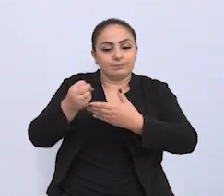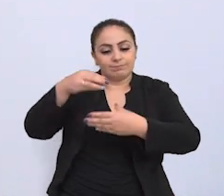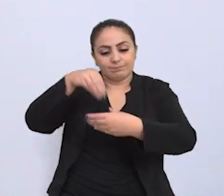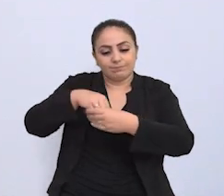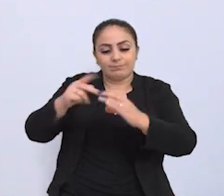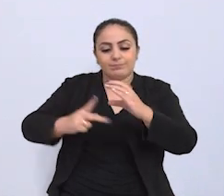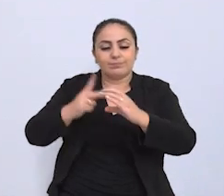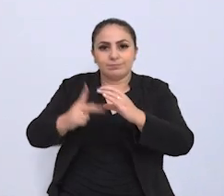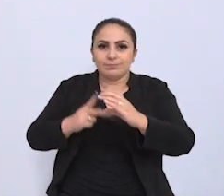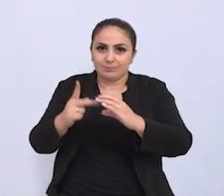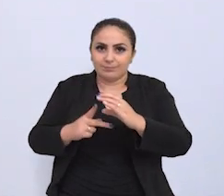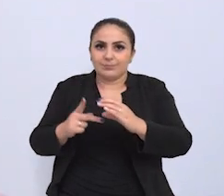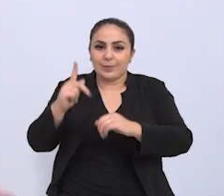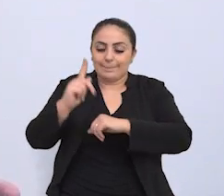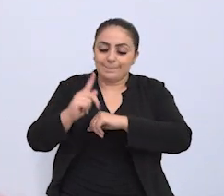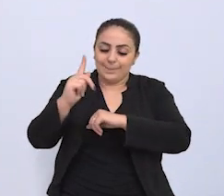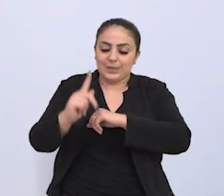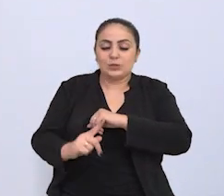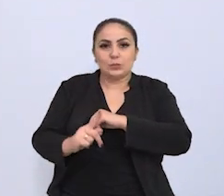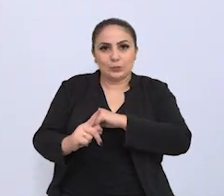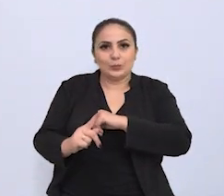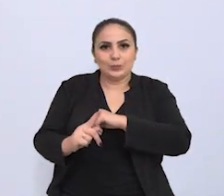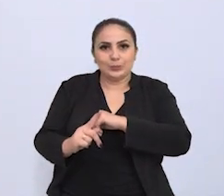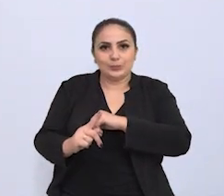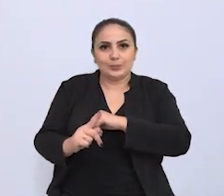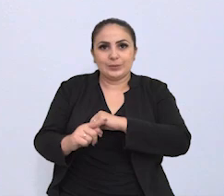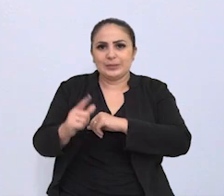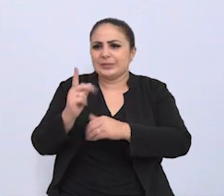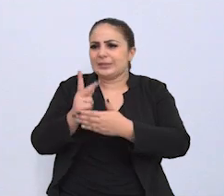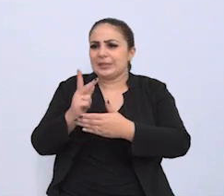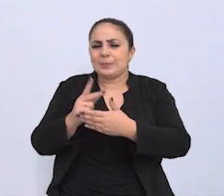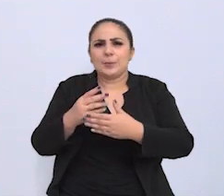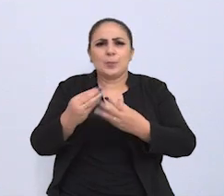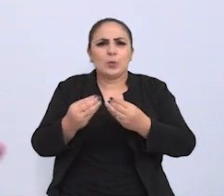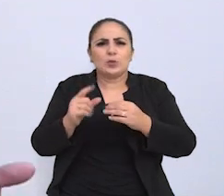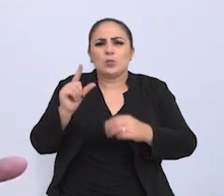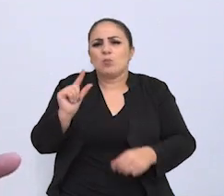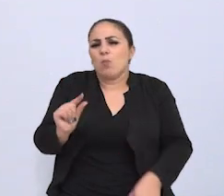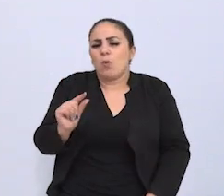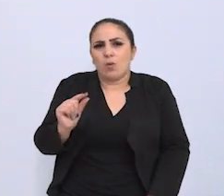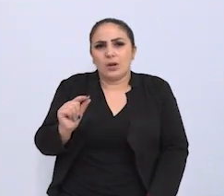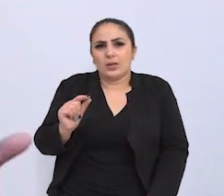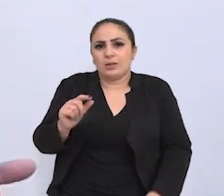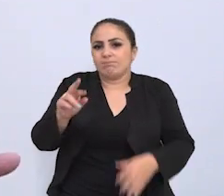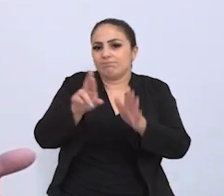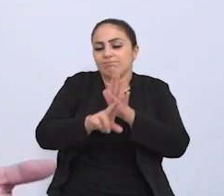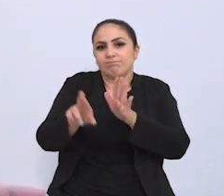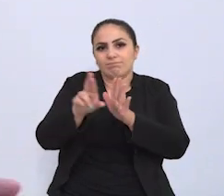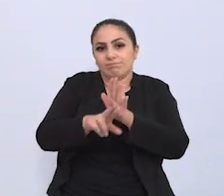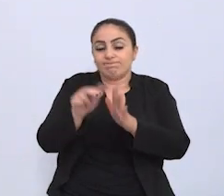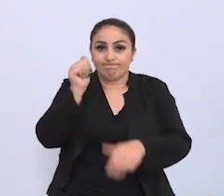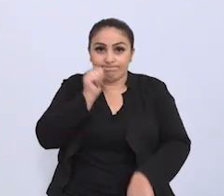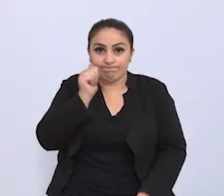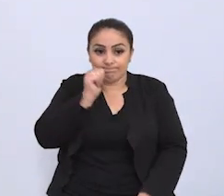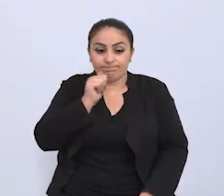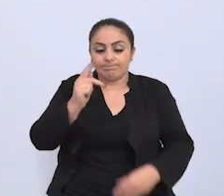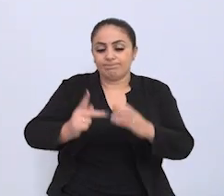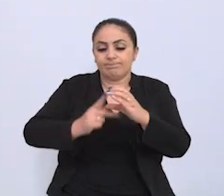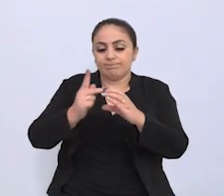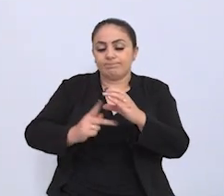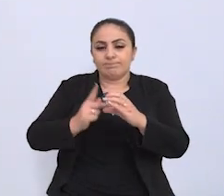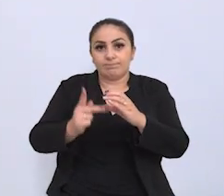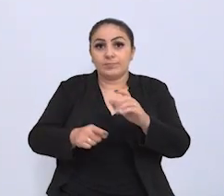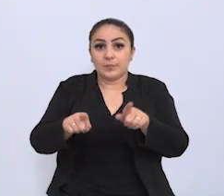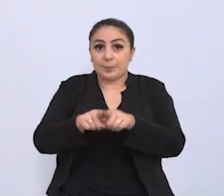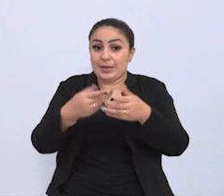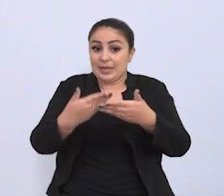isso para dentro da Câmara Municipal de Vereadores de Passo Fundo. Sempre tivemos muito pouca representatividade feminina na Câmara